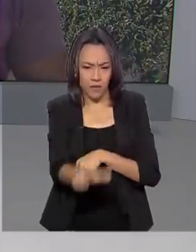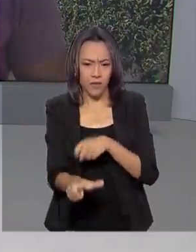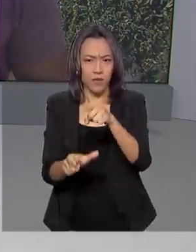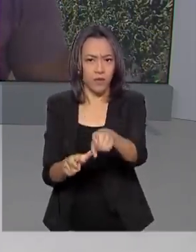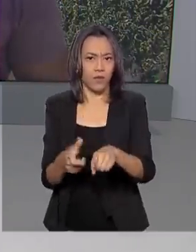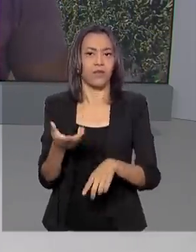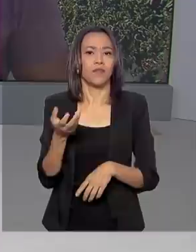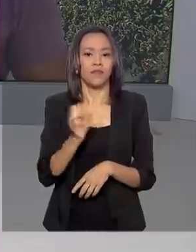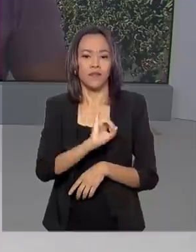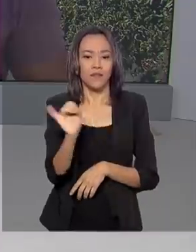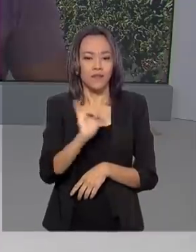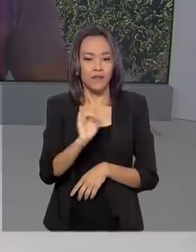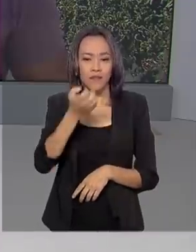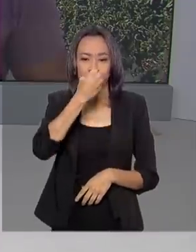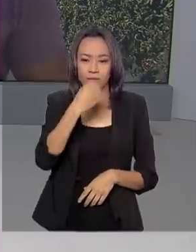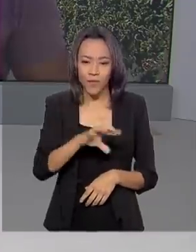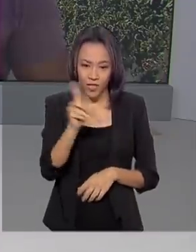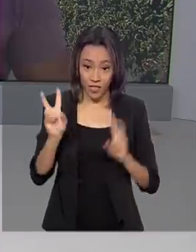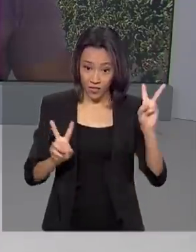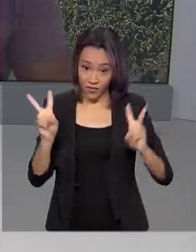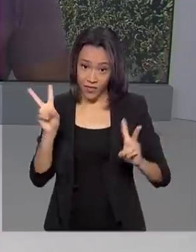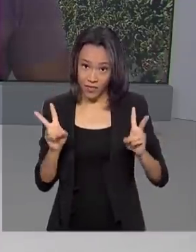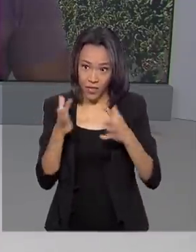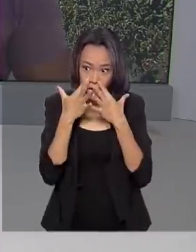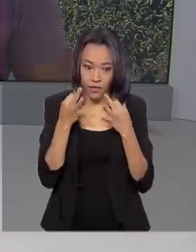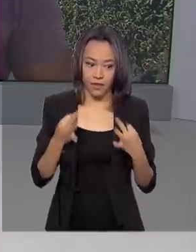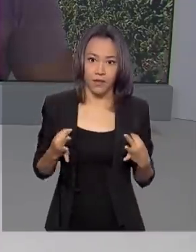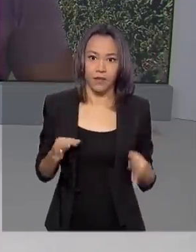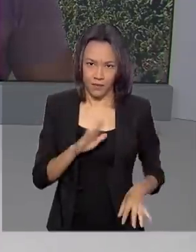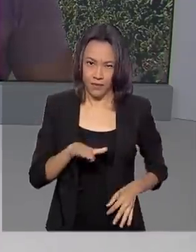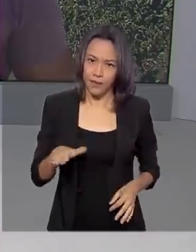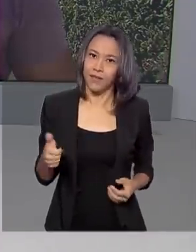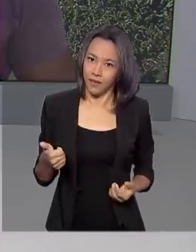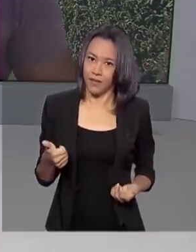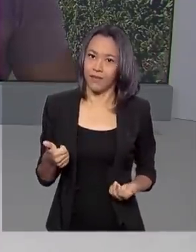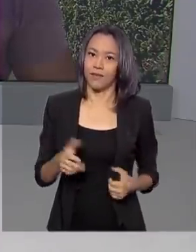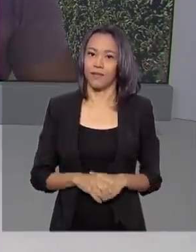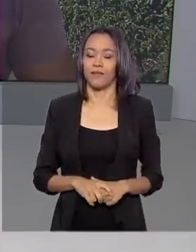Oi, Tiago, bom dia pra você. É isso aí, diversão e olho vivo na criançada, né?